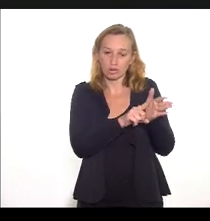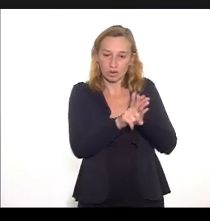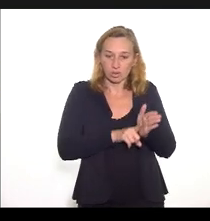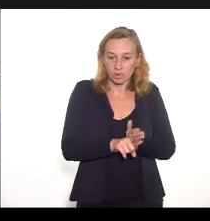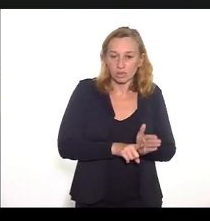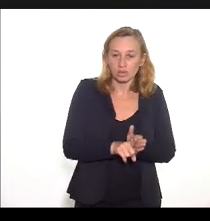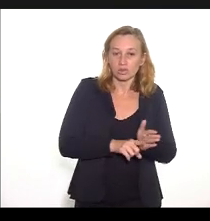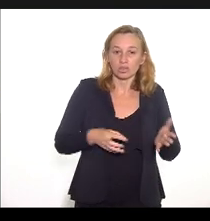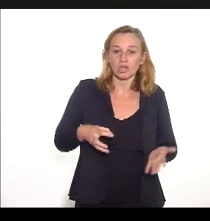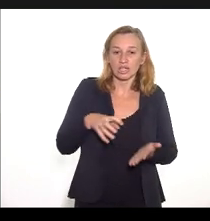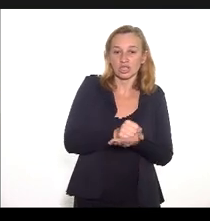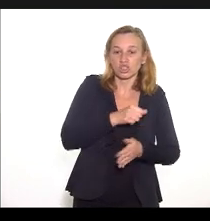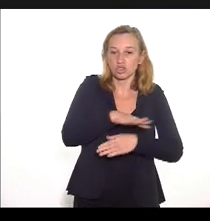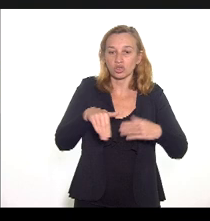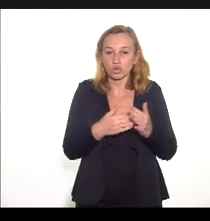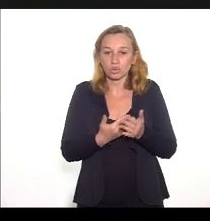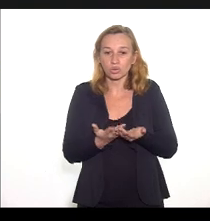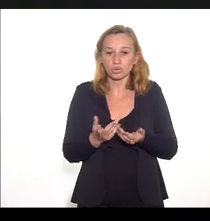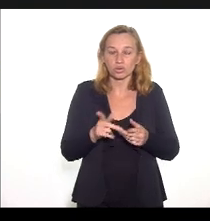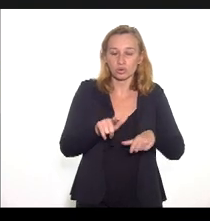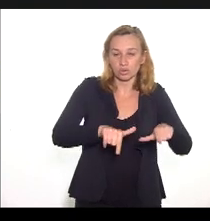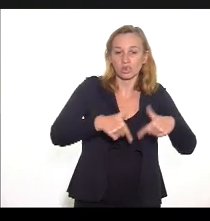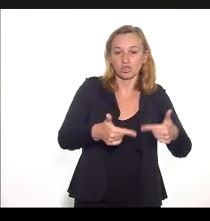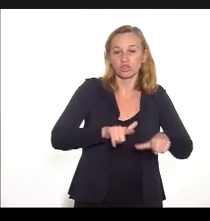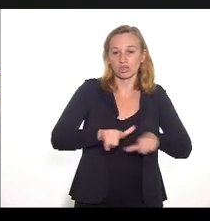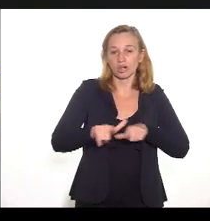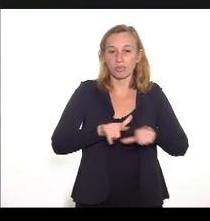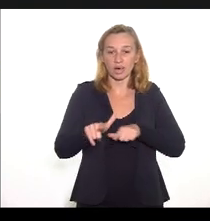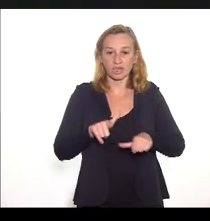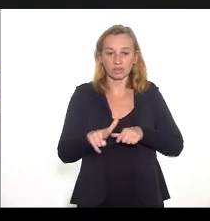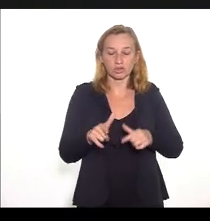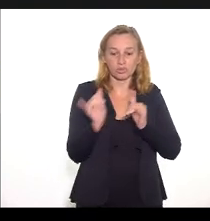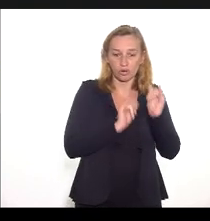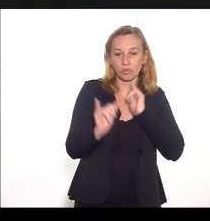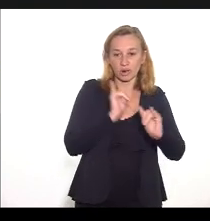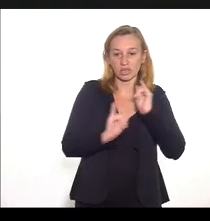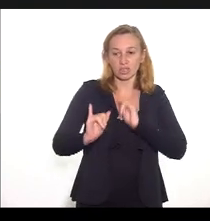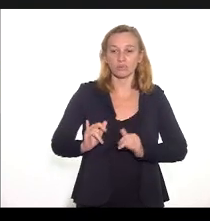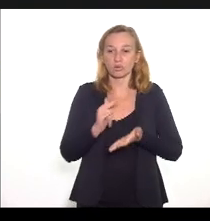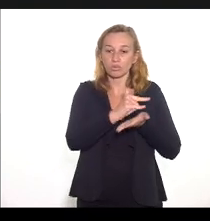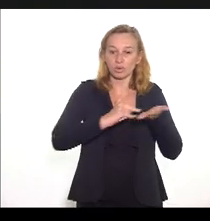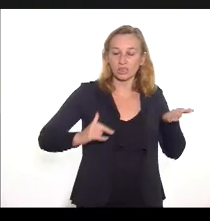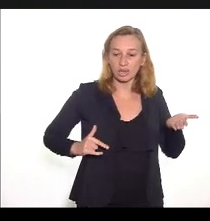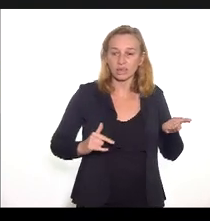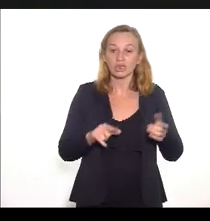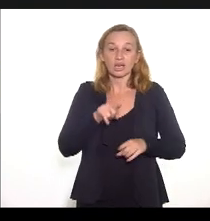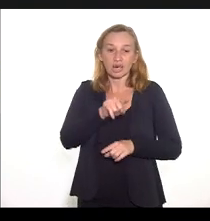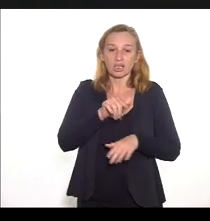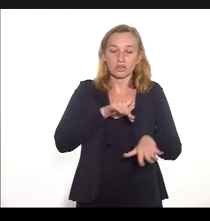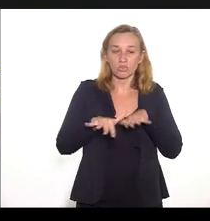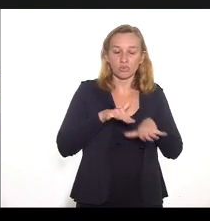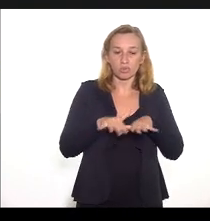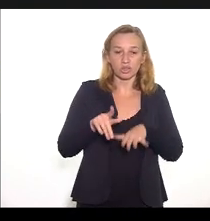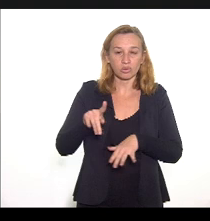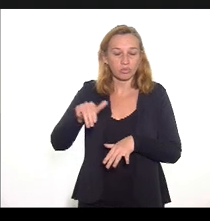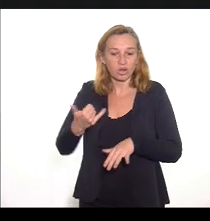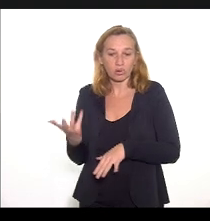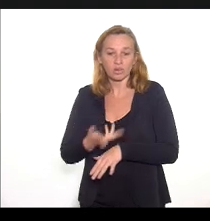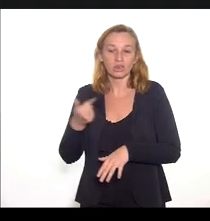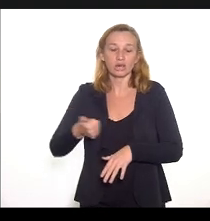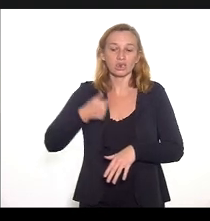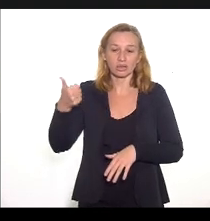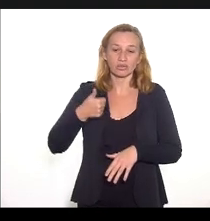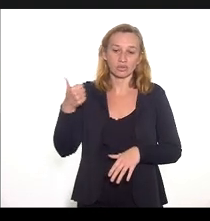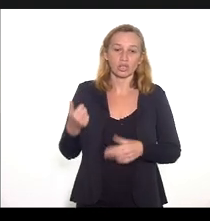revisão e registro de todos os processos operacionais, por intermédio de informação documentada. Esse movimento de melhoria contínua levou a